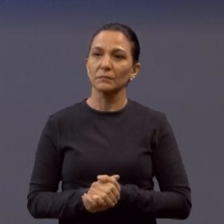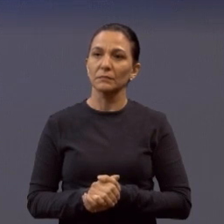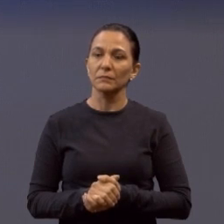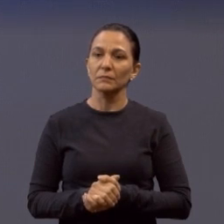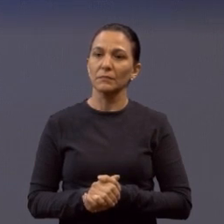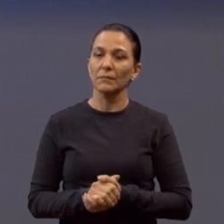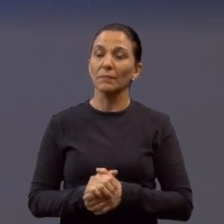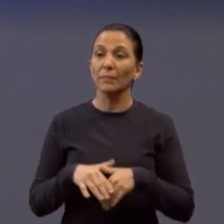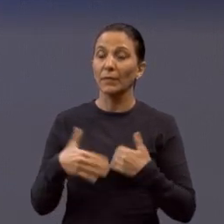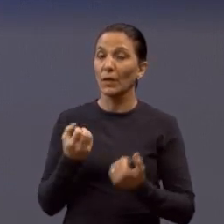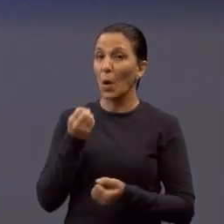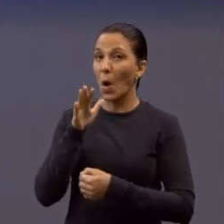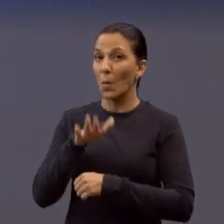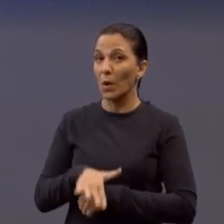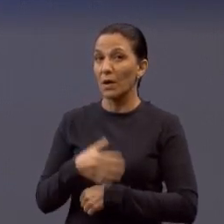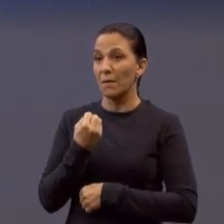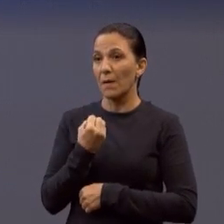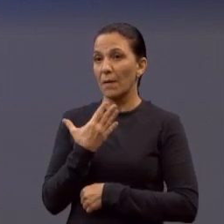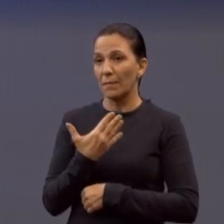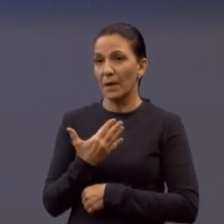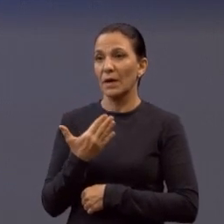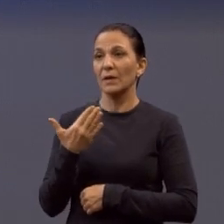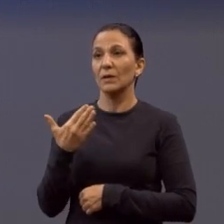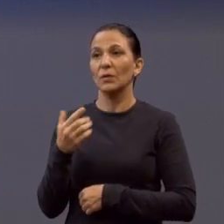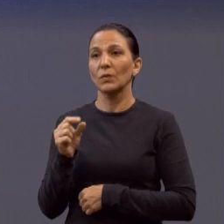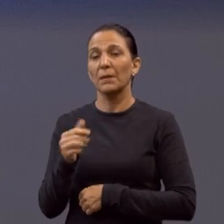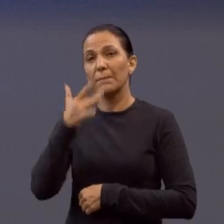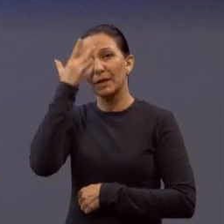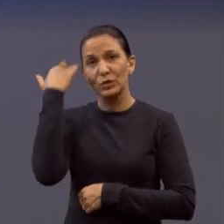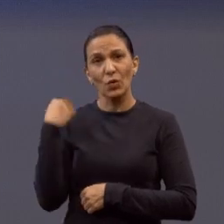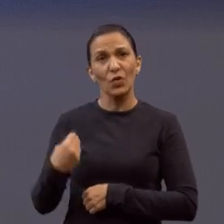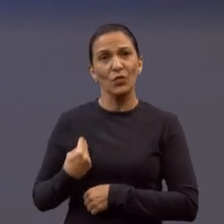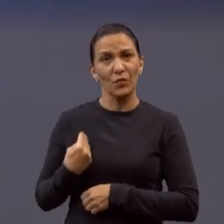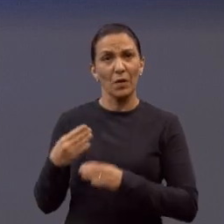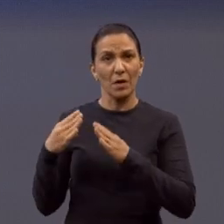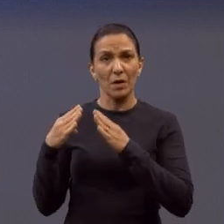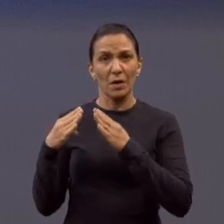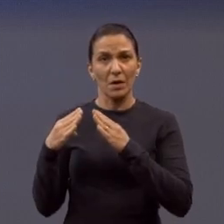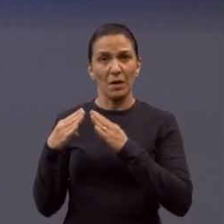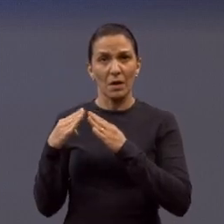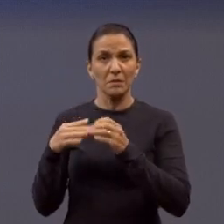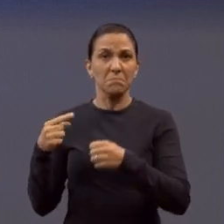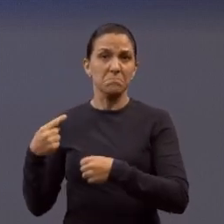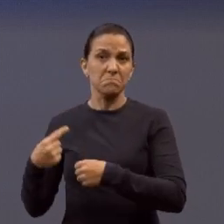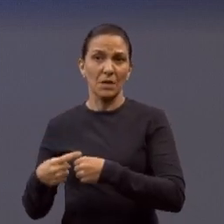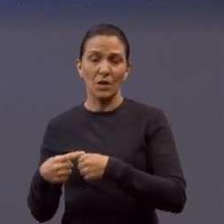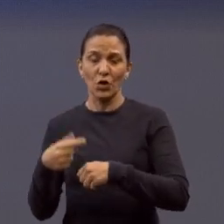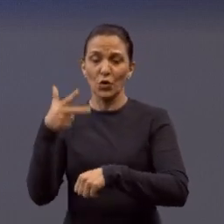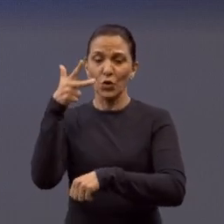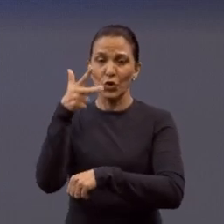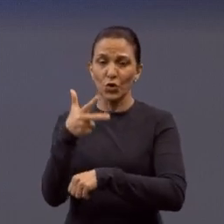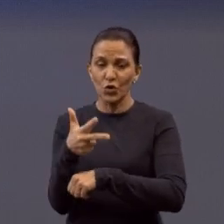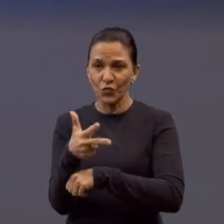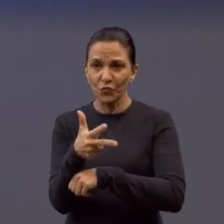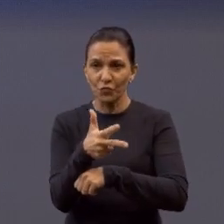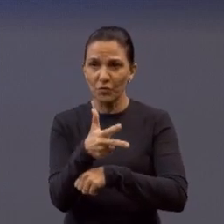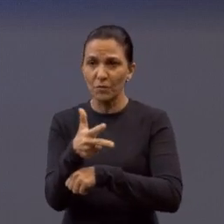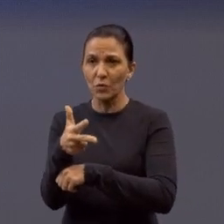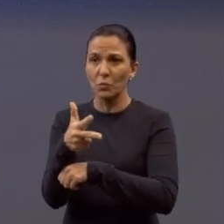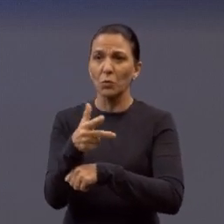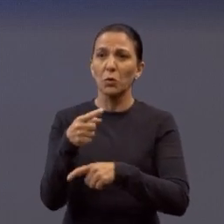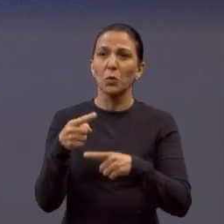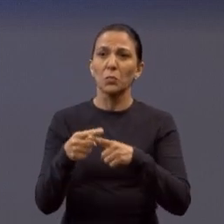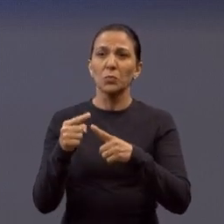Fala, Edson Real. Boa tarde, tudo bem? Edson Real. vídeo de um morador de lá. encaminhando um vídeo novamente, porque